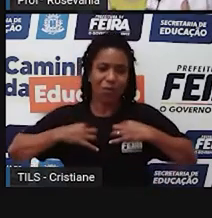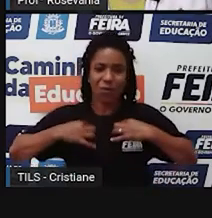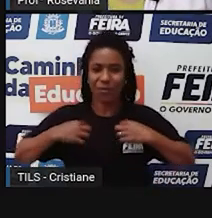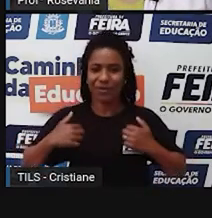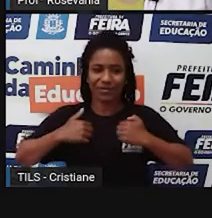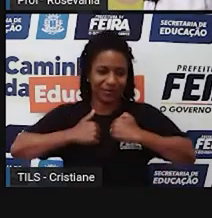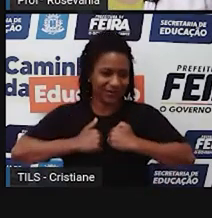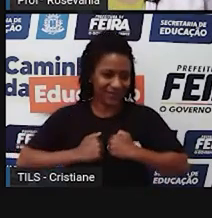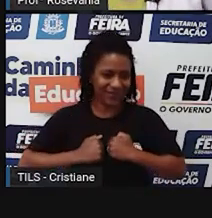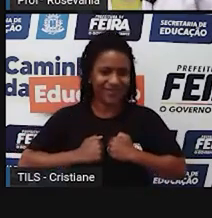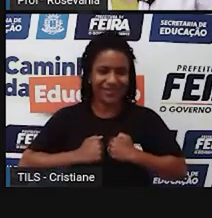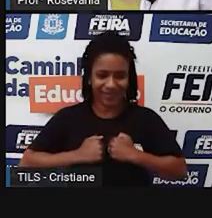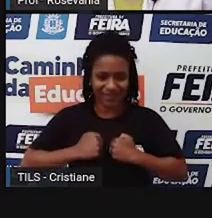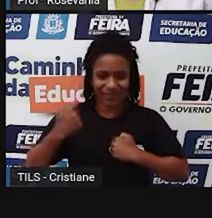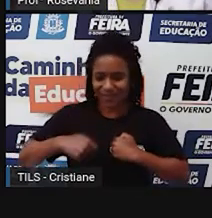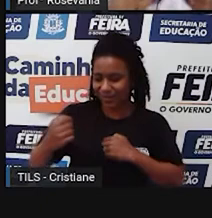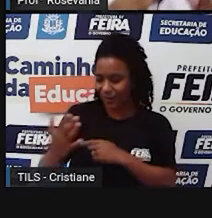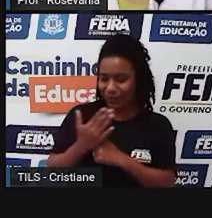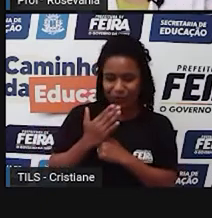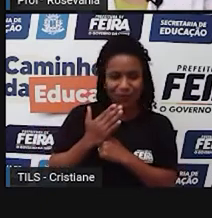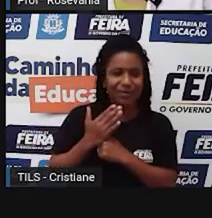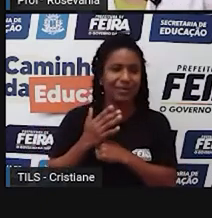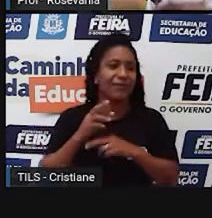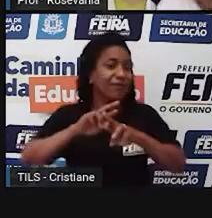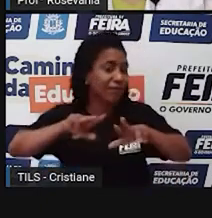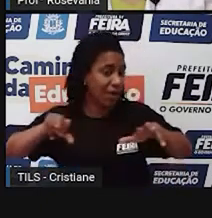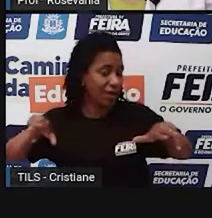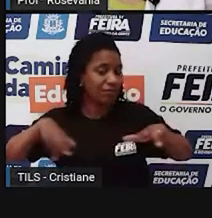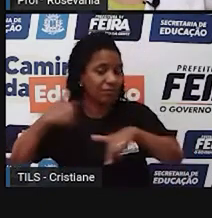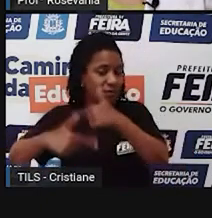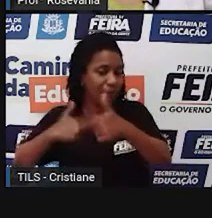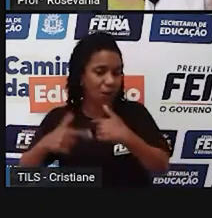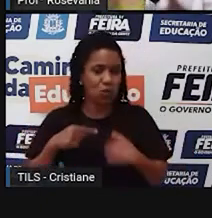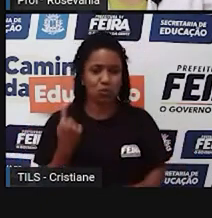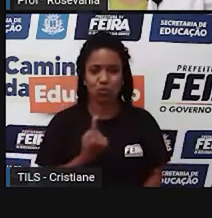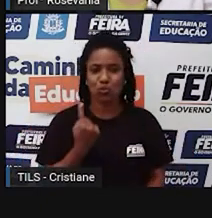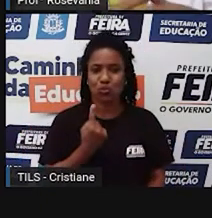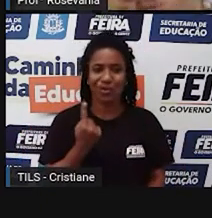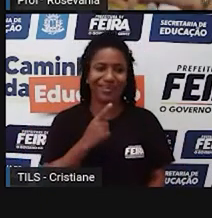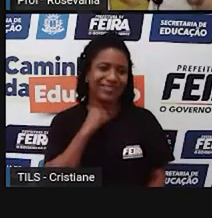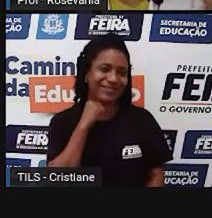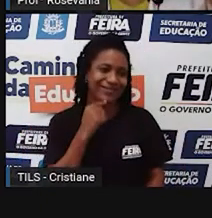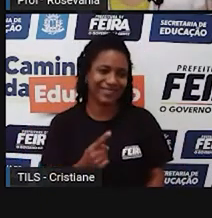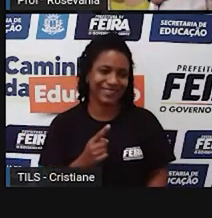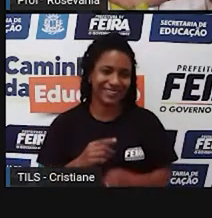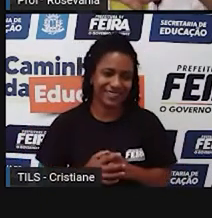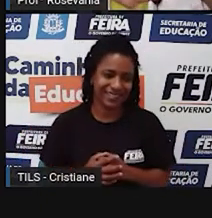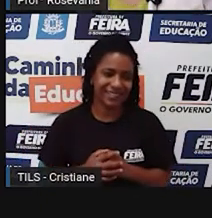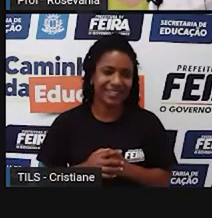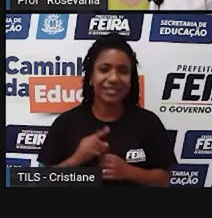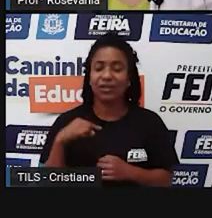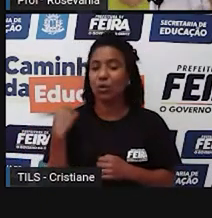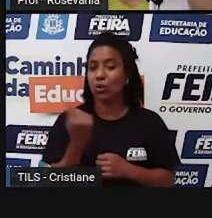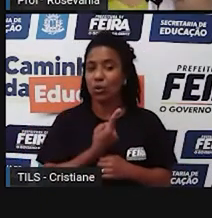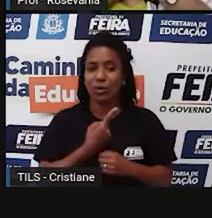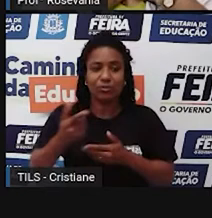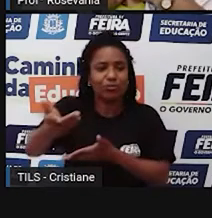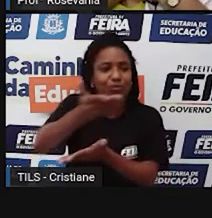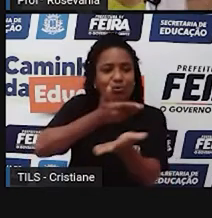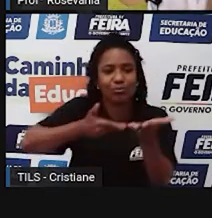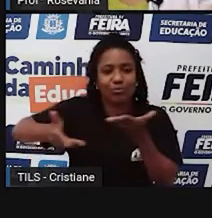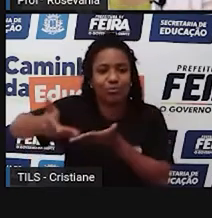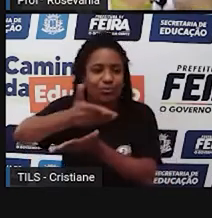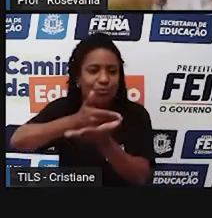E não existe nenhum tipo de trabalho sozinho. A gente vive o conjunto. Até para eu me